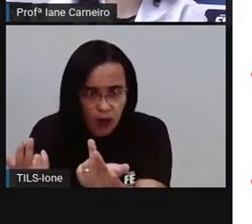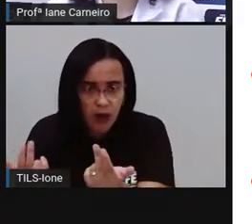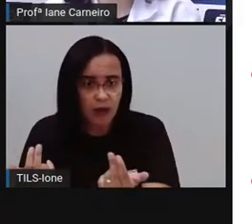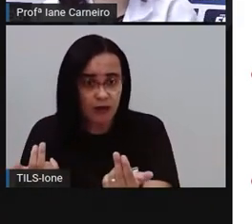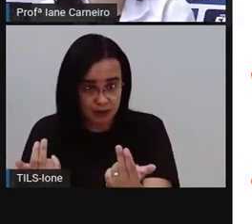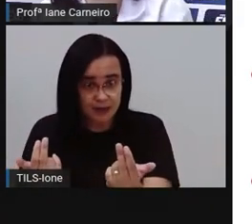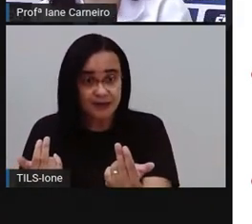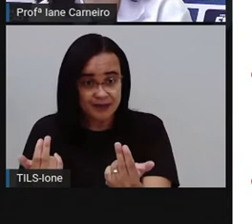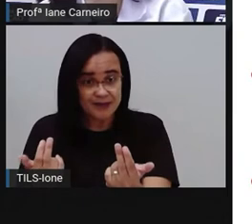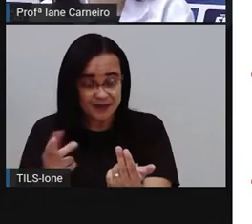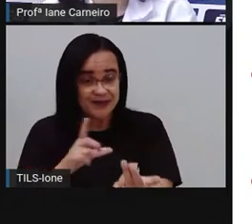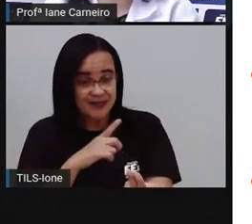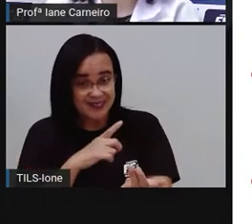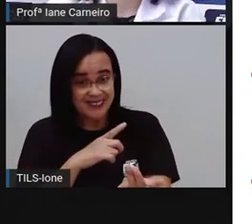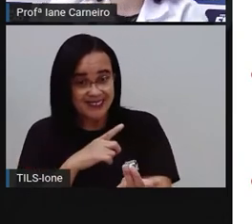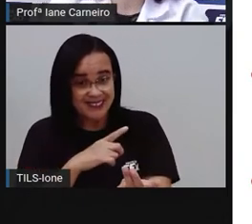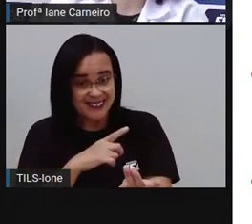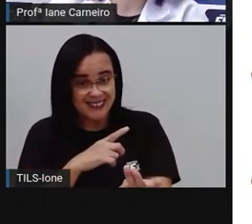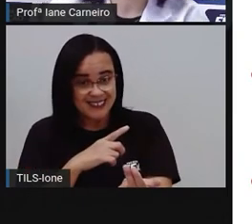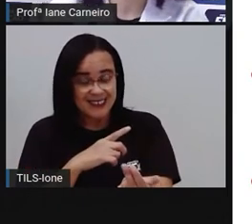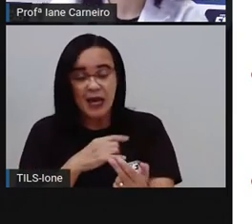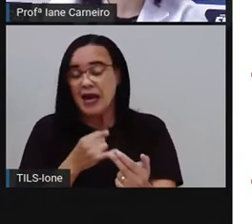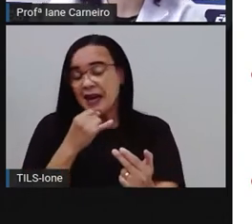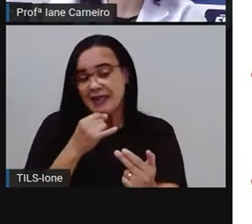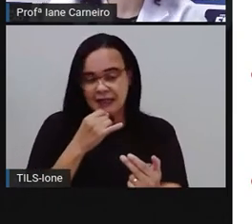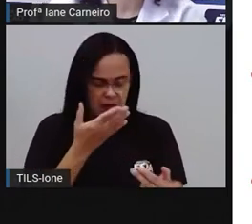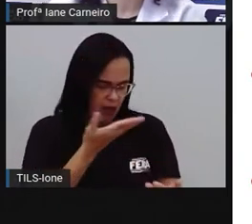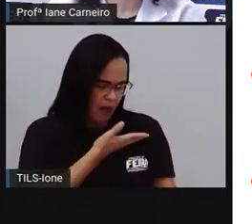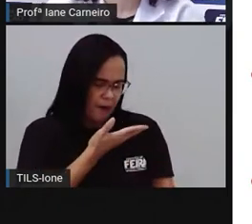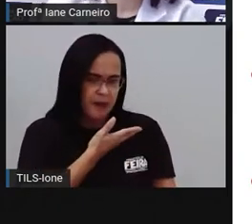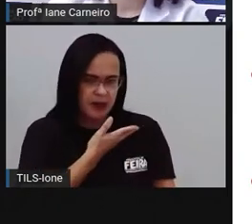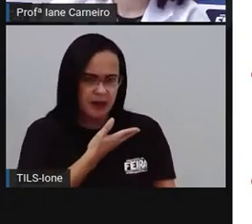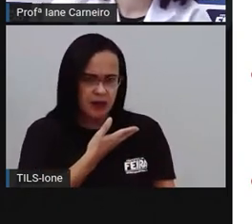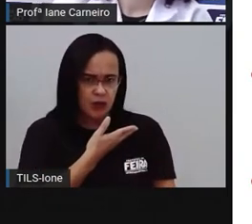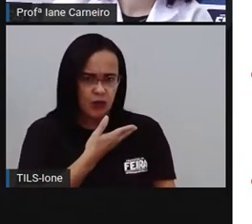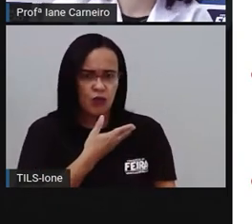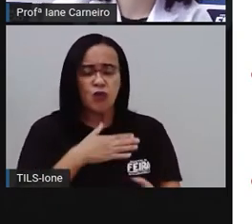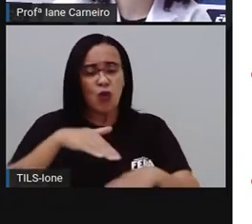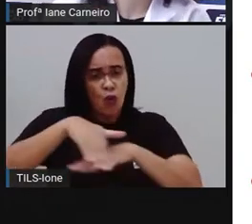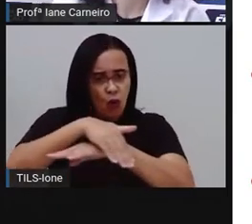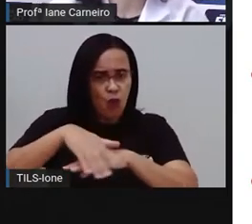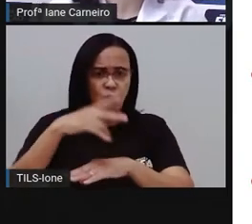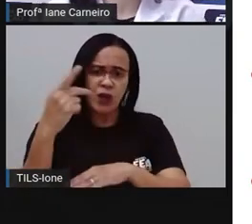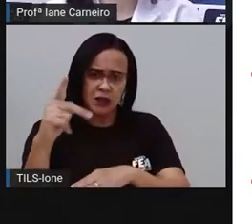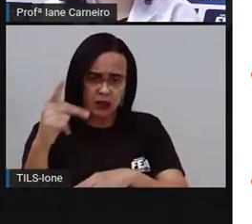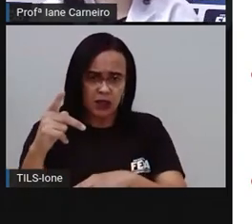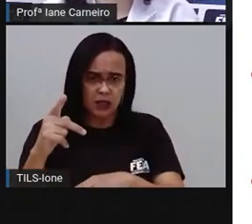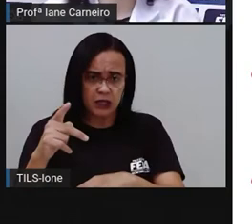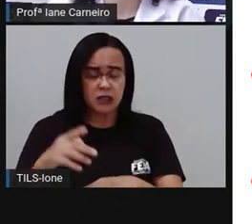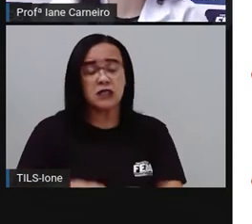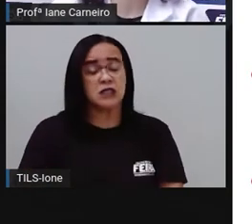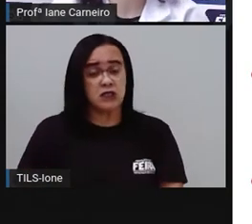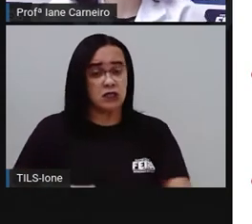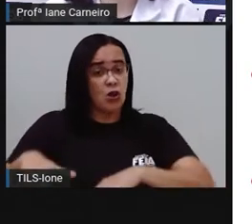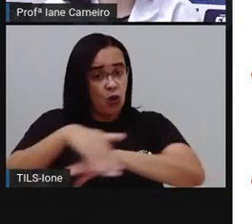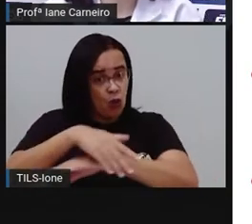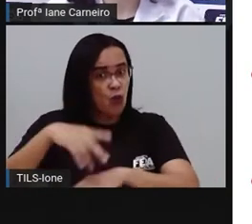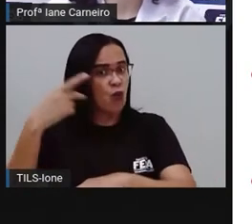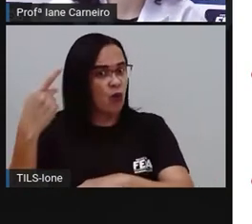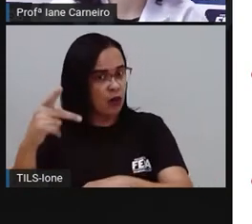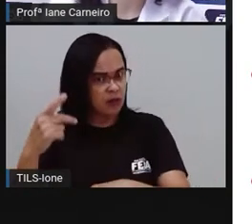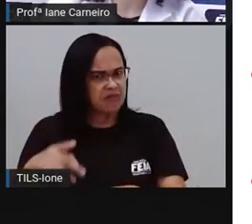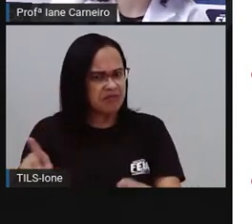O que tem na sua rua? Tem na rua do seu coleguinha, será? Não, Tem característica. Cada rua vai ter a sua